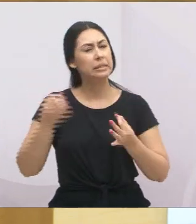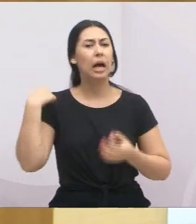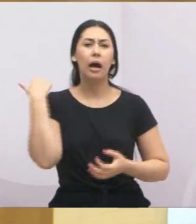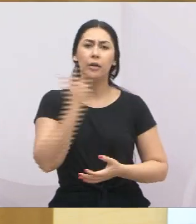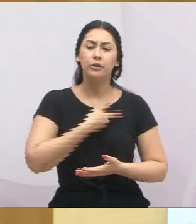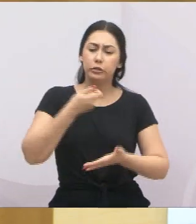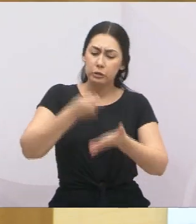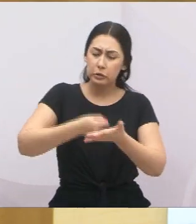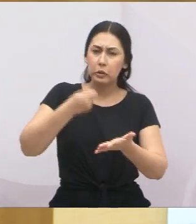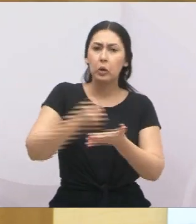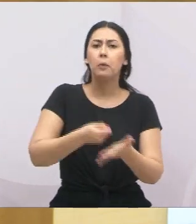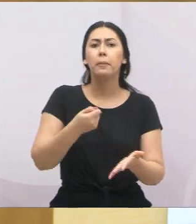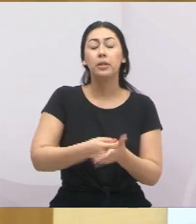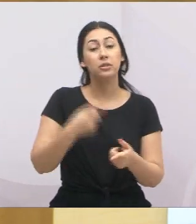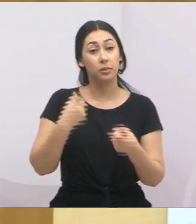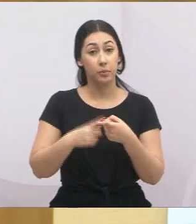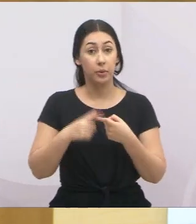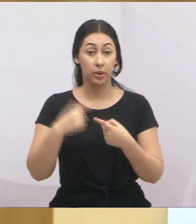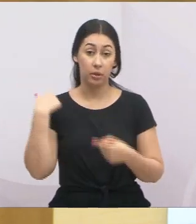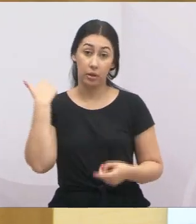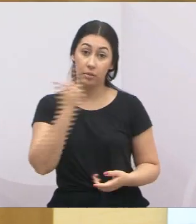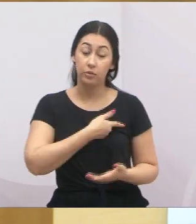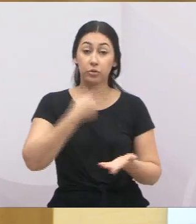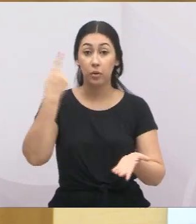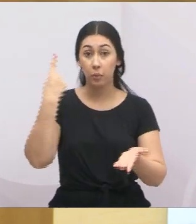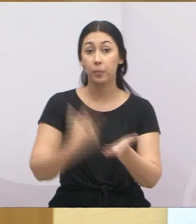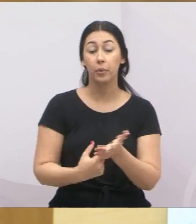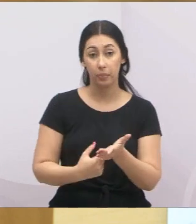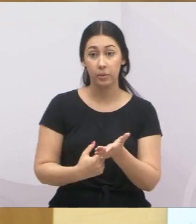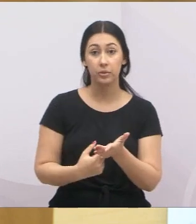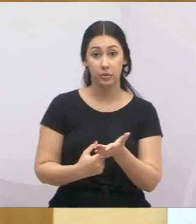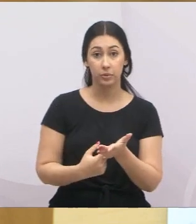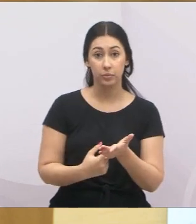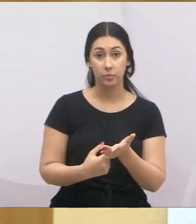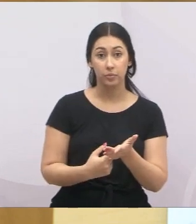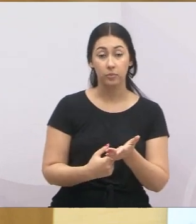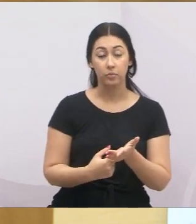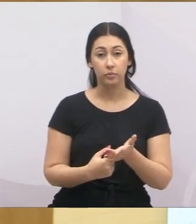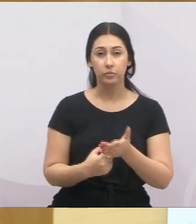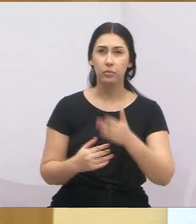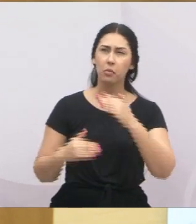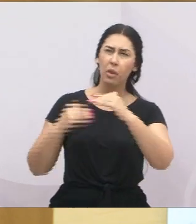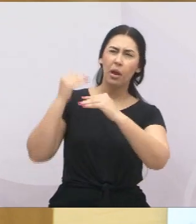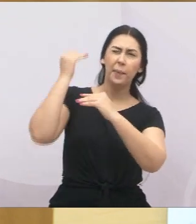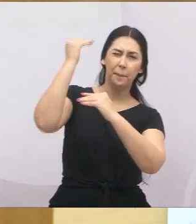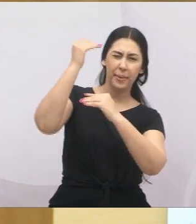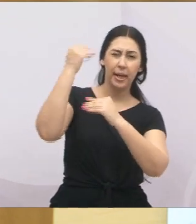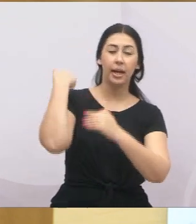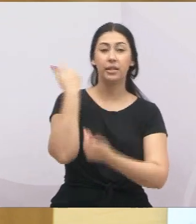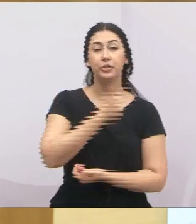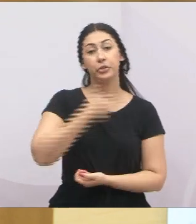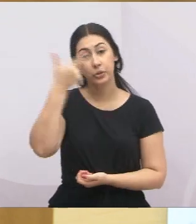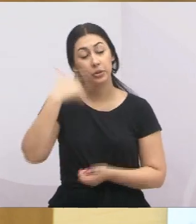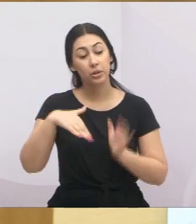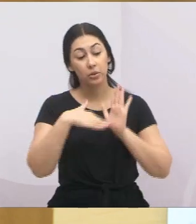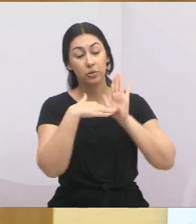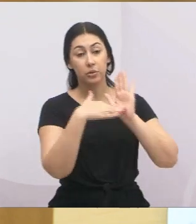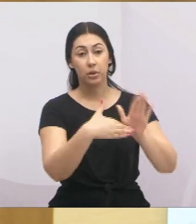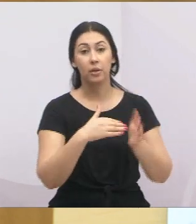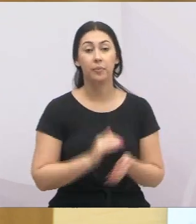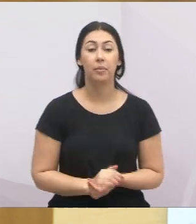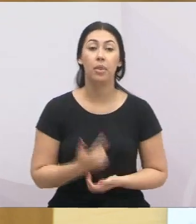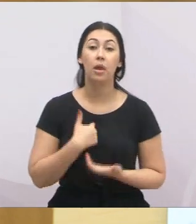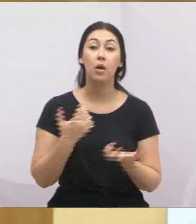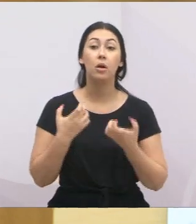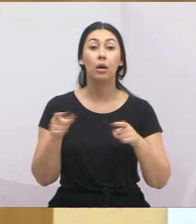cobrança aqui, o nosso compromisso, enquanto vereador, vai estar chegando nas autoridades máximas aí, para que a gente consiga melhorar para todos. Eu